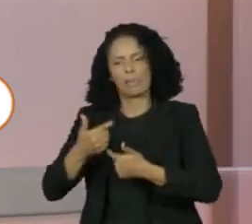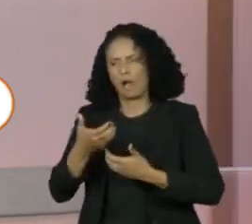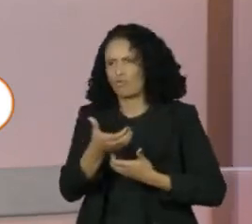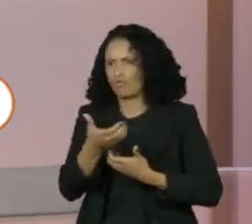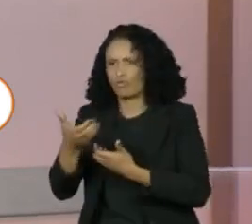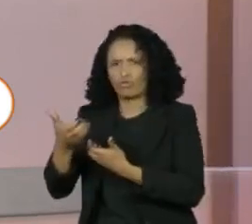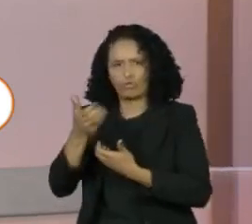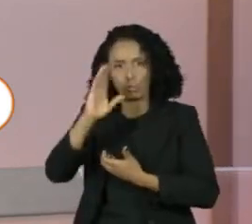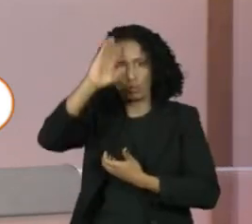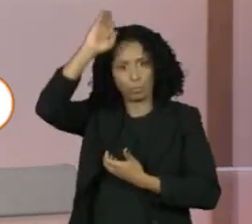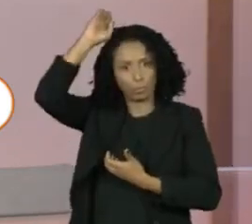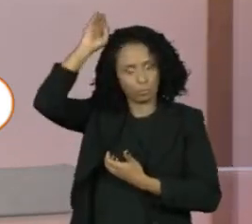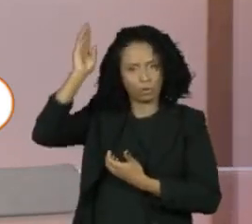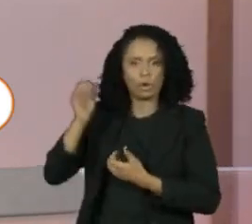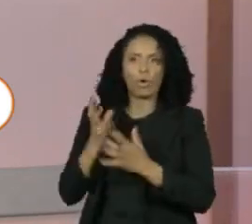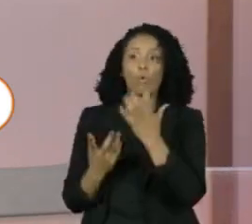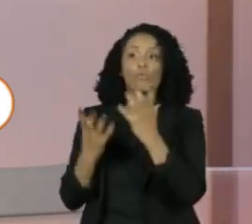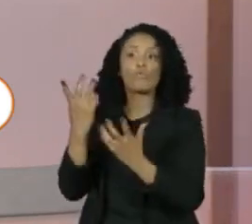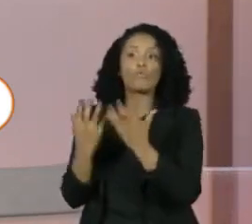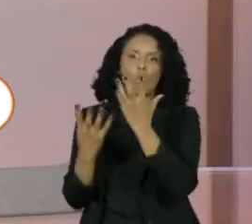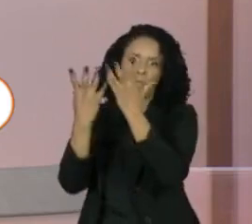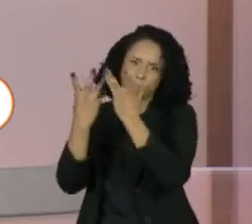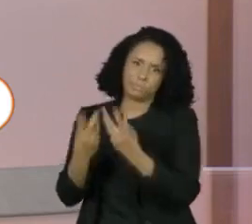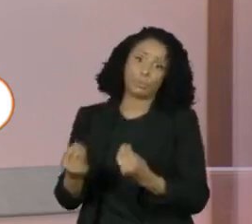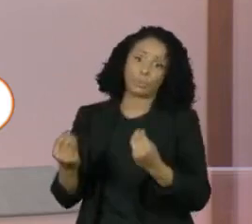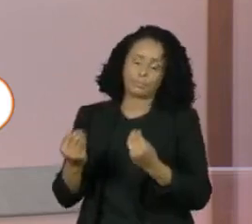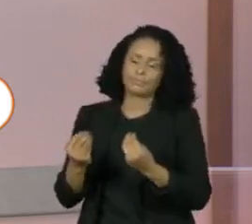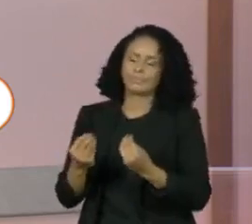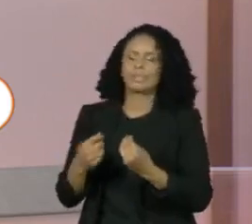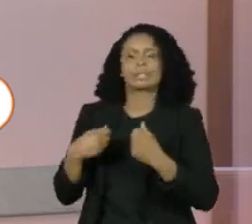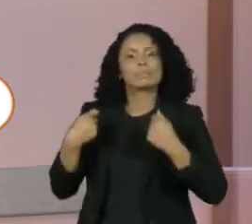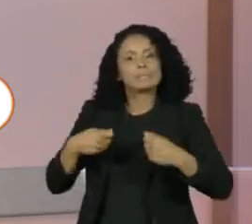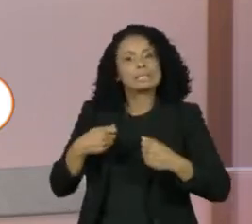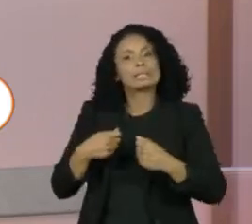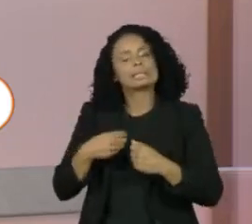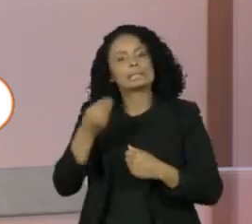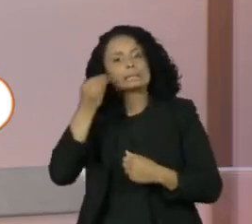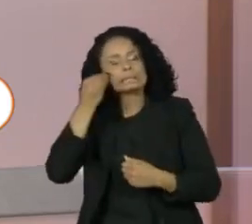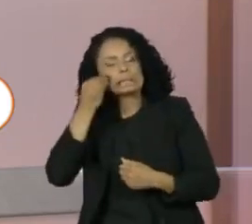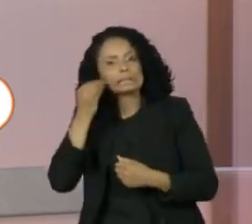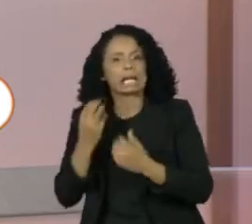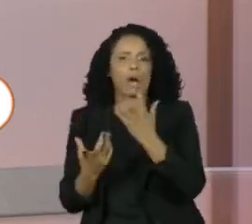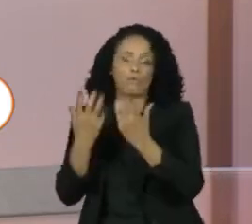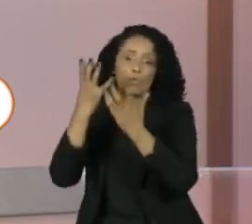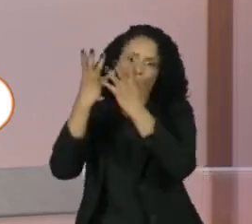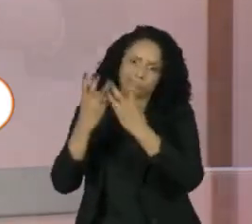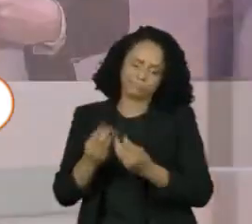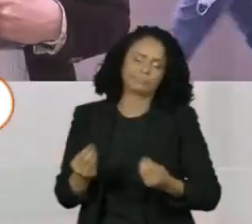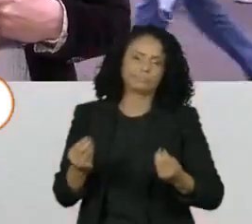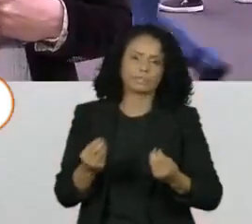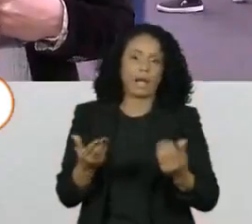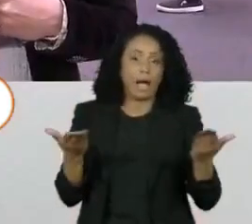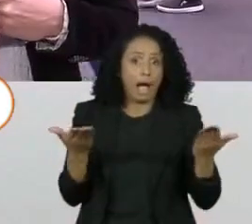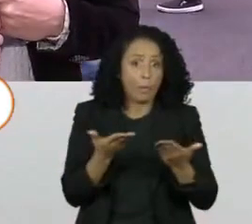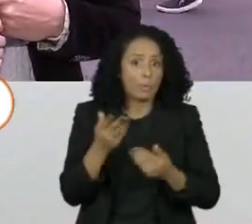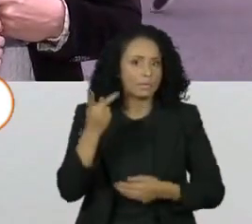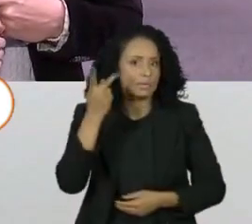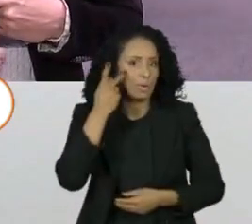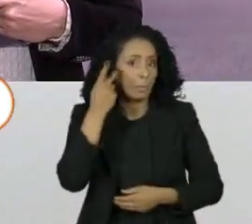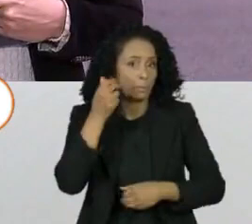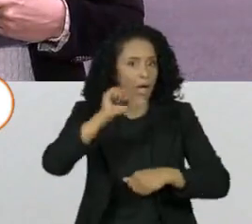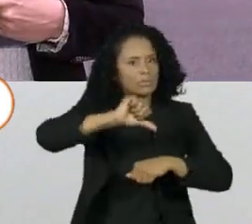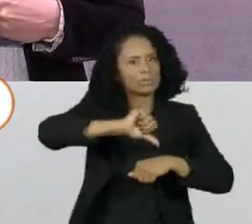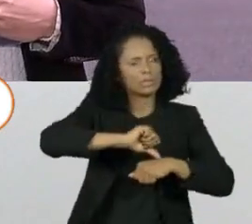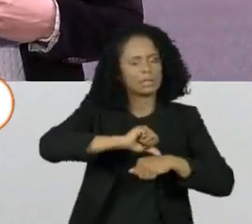Bombeiros. Quem tem enfrentado, eles têm enfrentado esse vai e vem das chamas. Vamos então direto à região central de São Paulo.